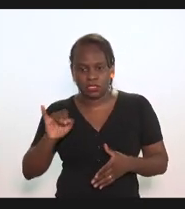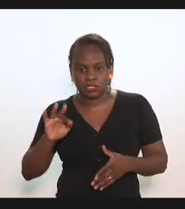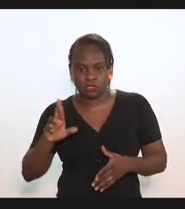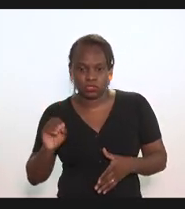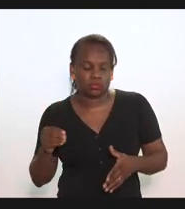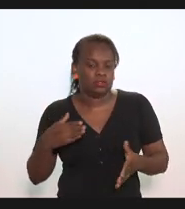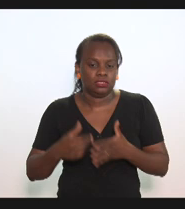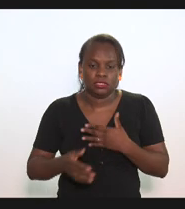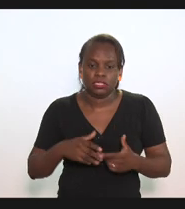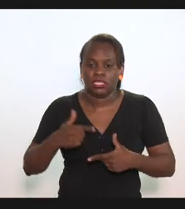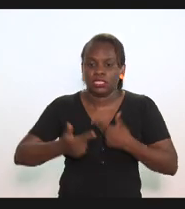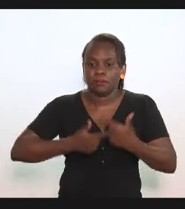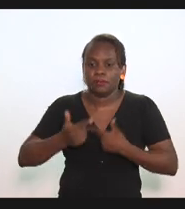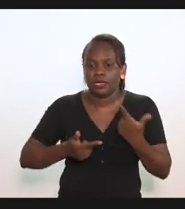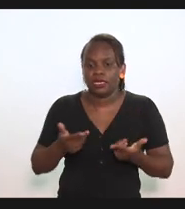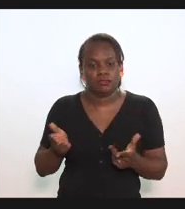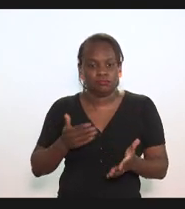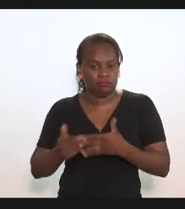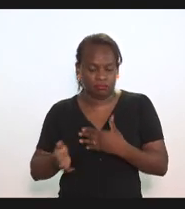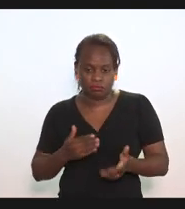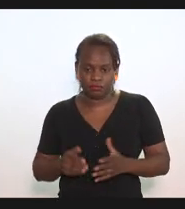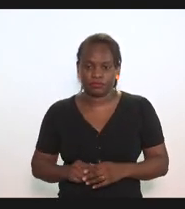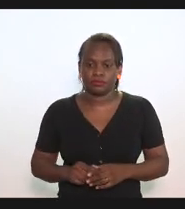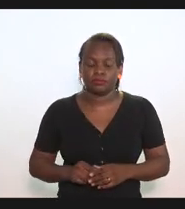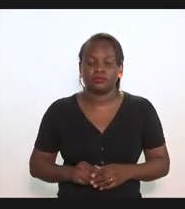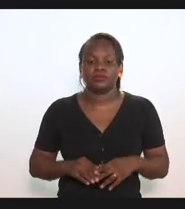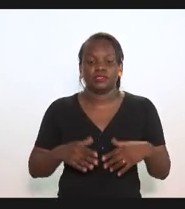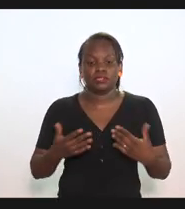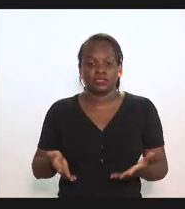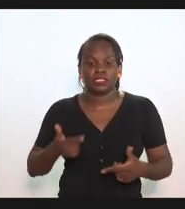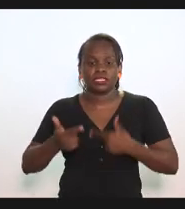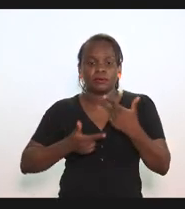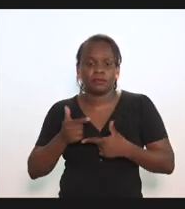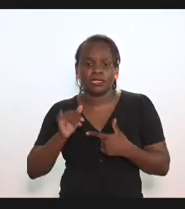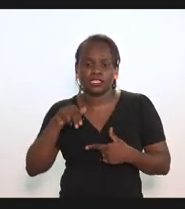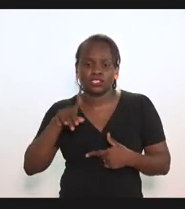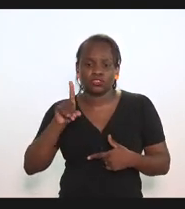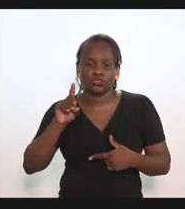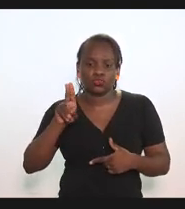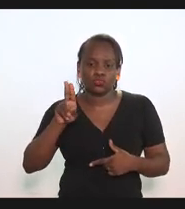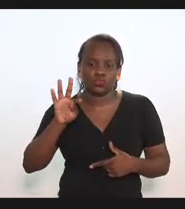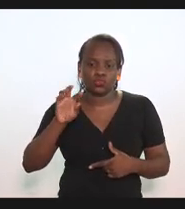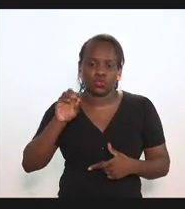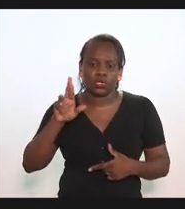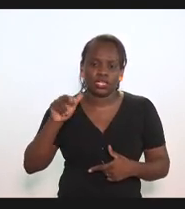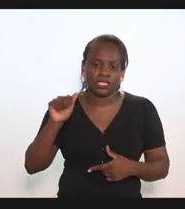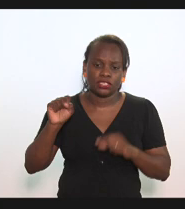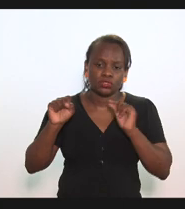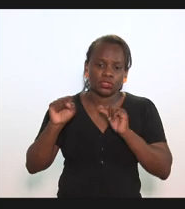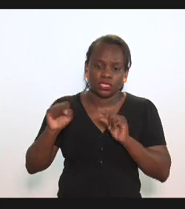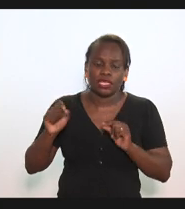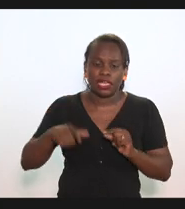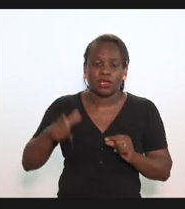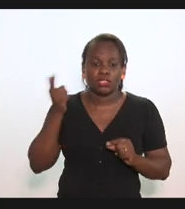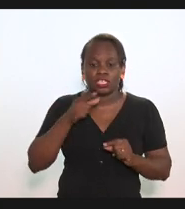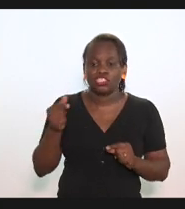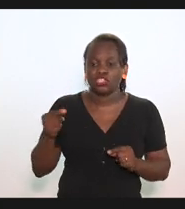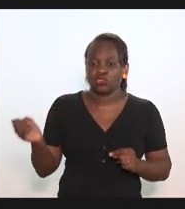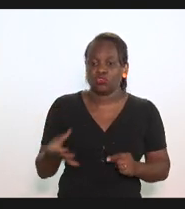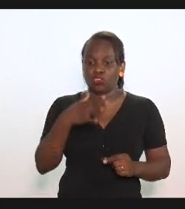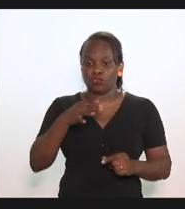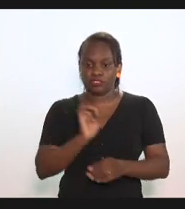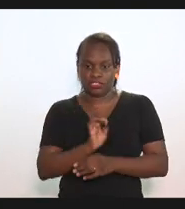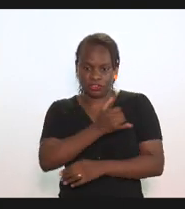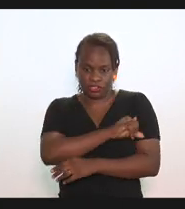para atividades indutoras ou não indutoras e o que são atividades indutoras são aquelas que podem gerar renda nova para o estado